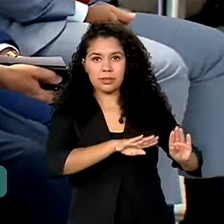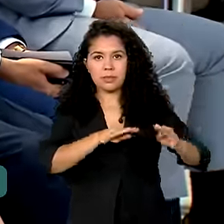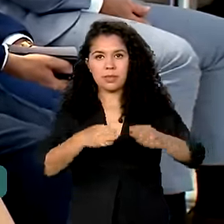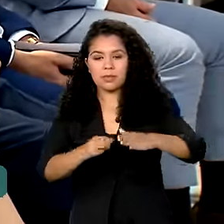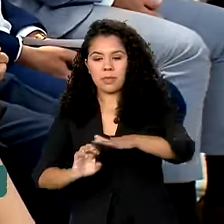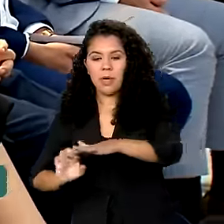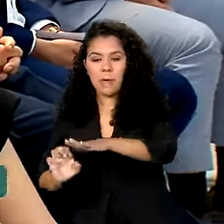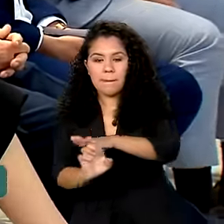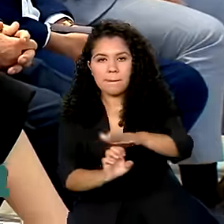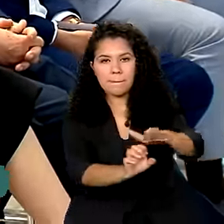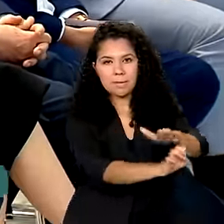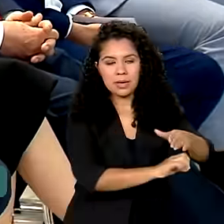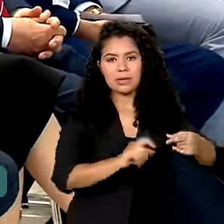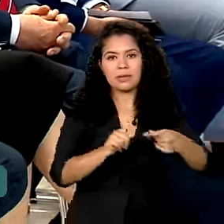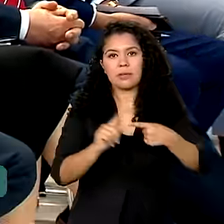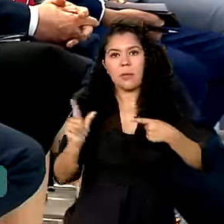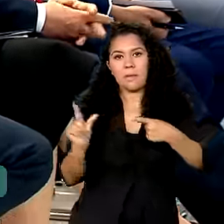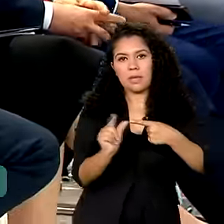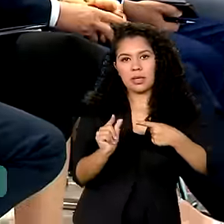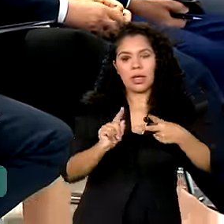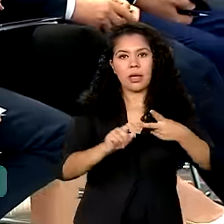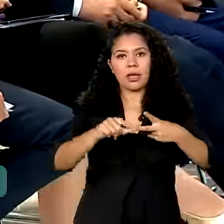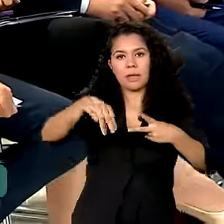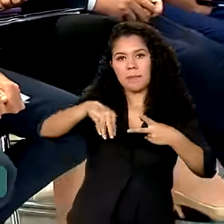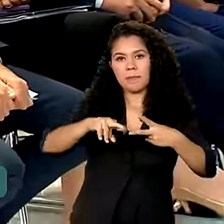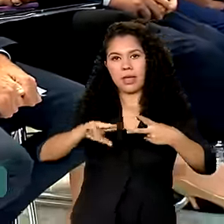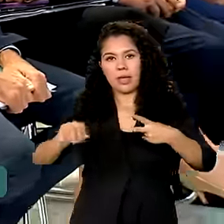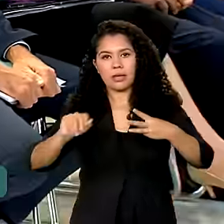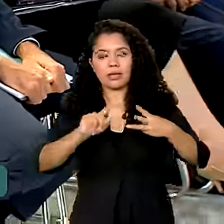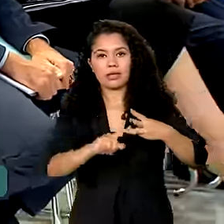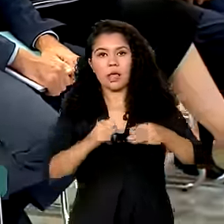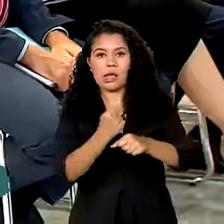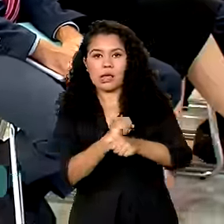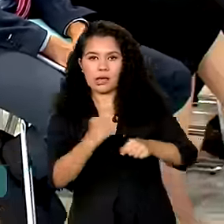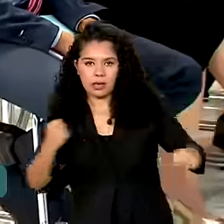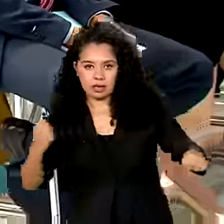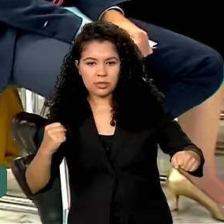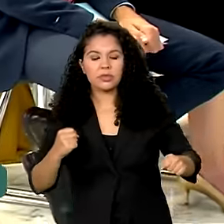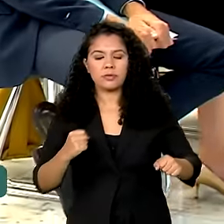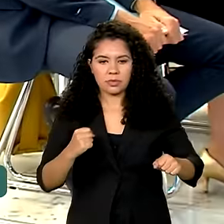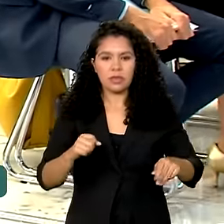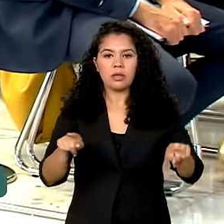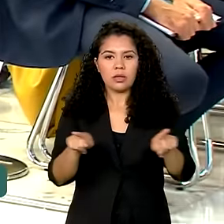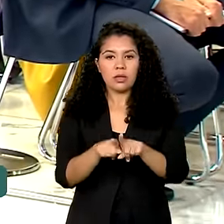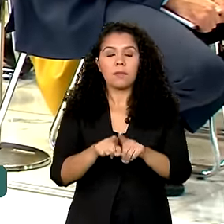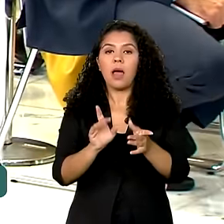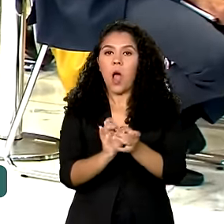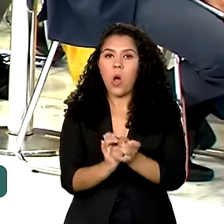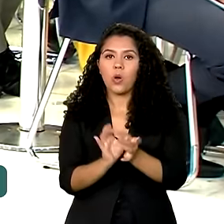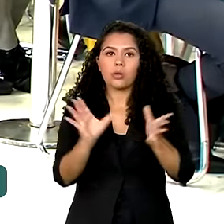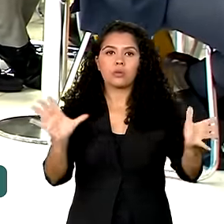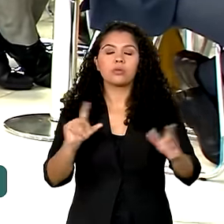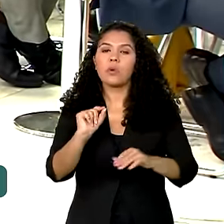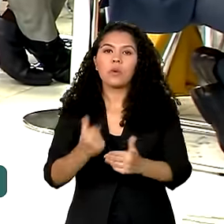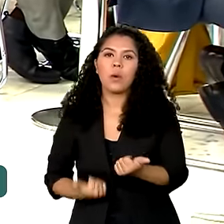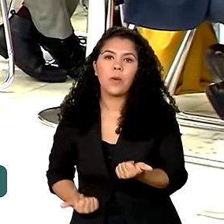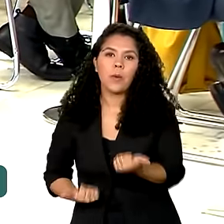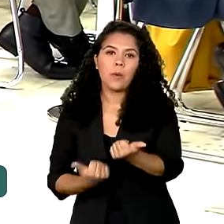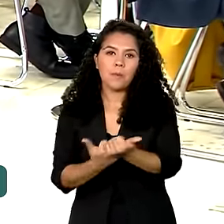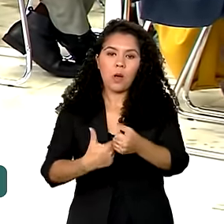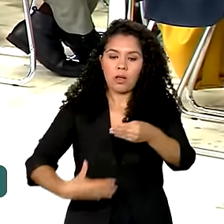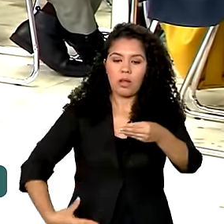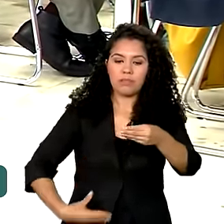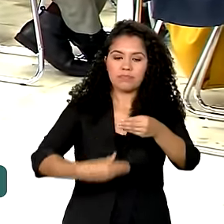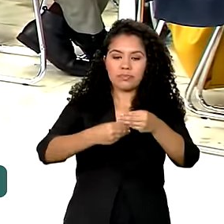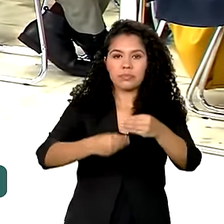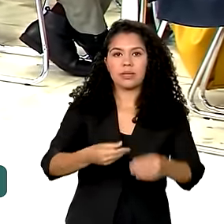O objetivo é aumentar o acesso ao crédito para esses empreendimentos. Além disso, foi autorizado um aporte adicional de